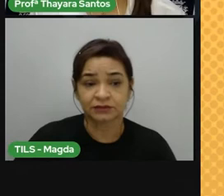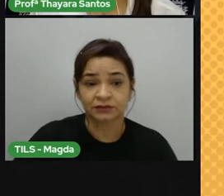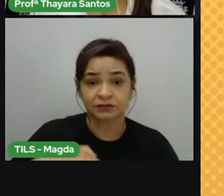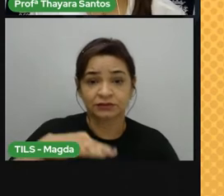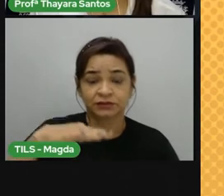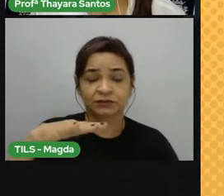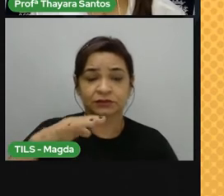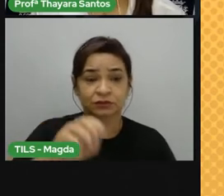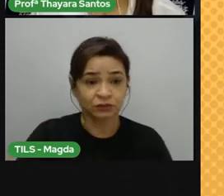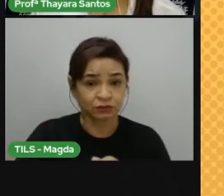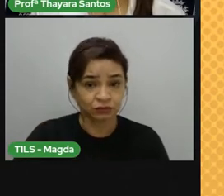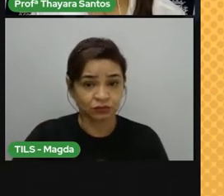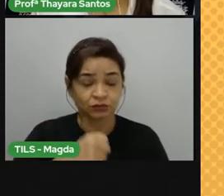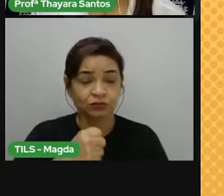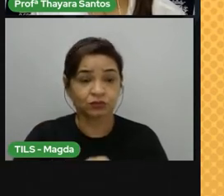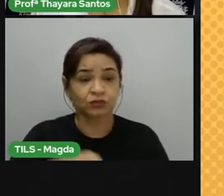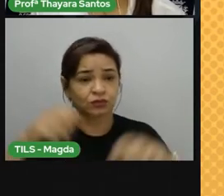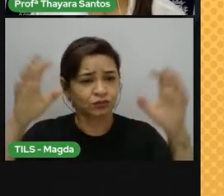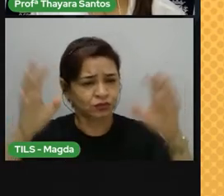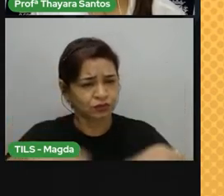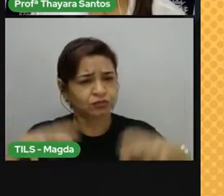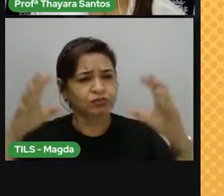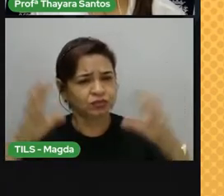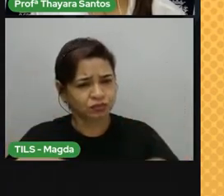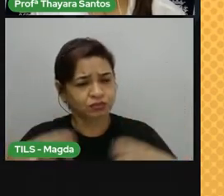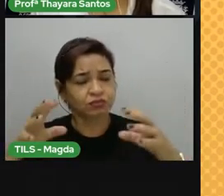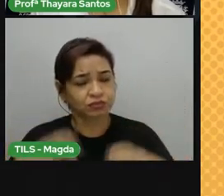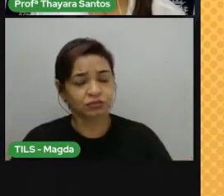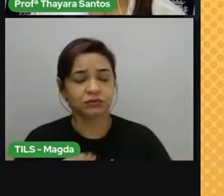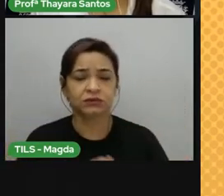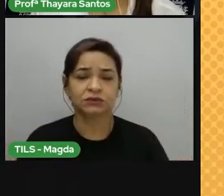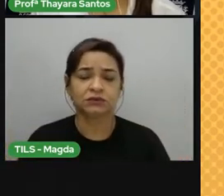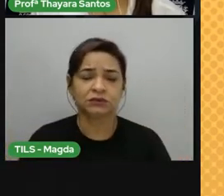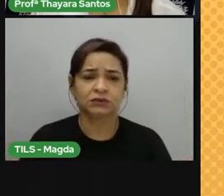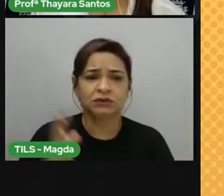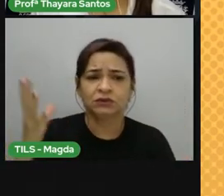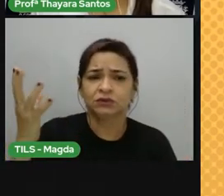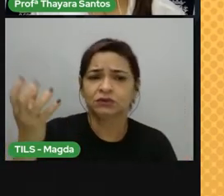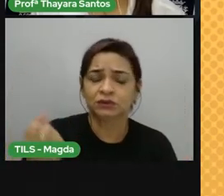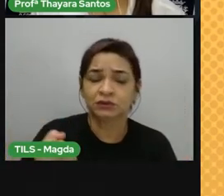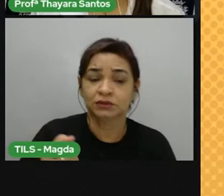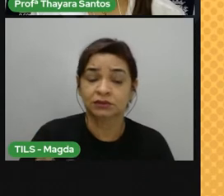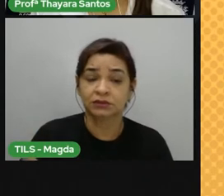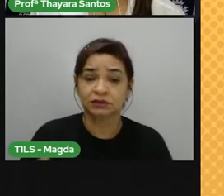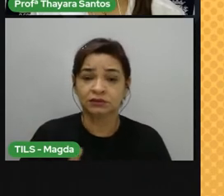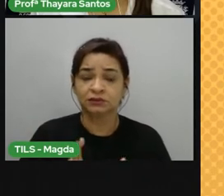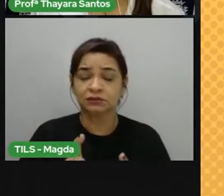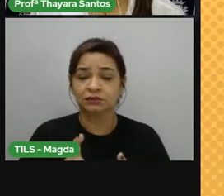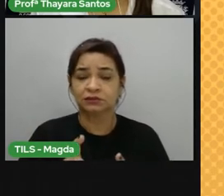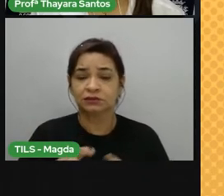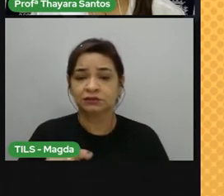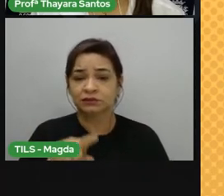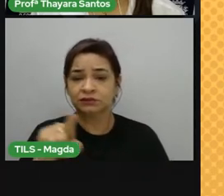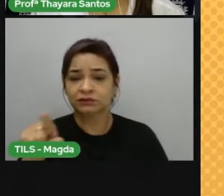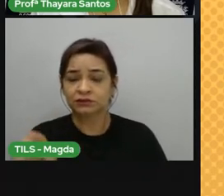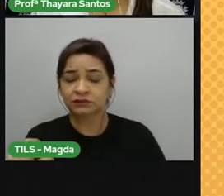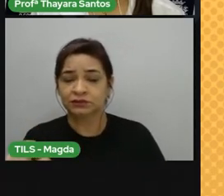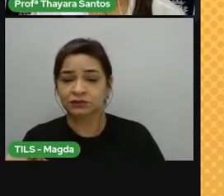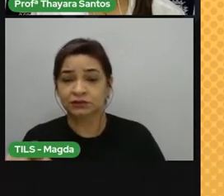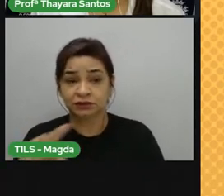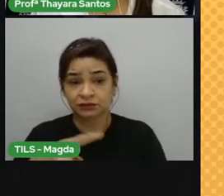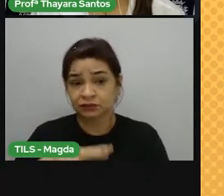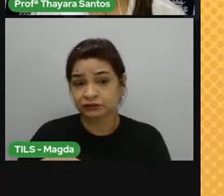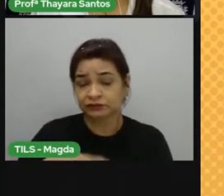todo o ano e chuvas abundantes. O clima tropical é encontrado em parte dos estados do Ceará, Piauí,